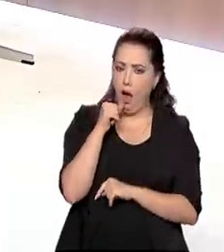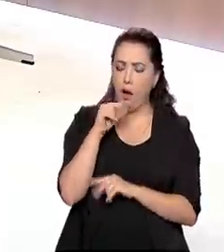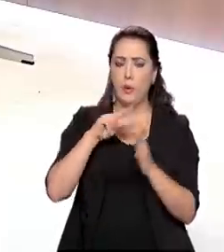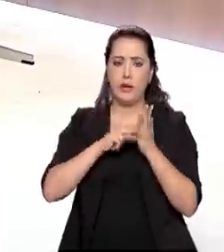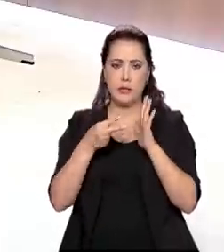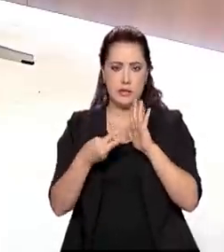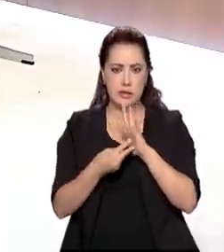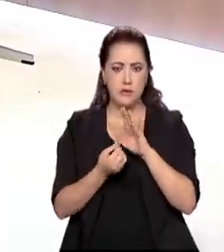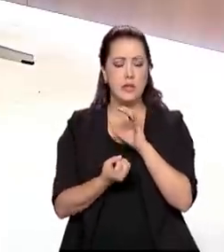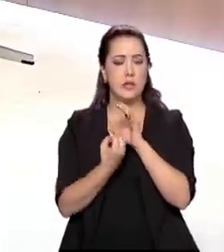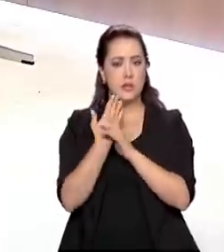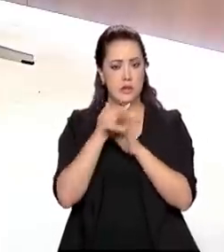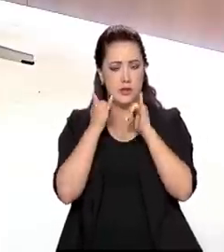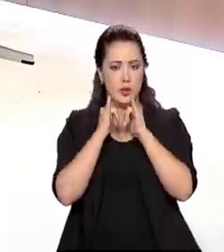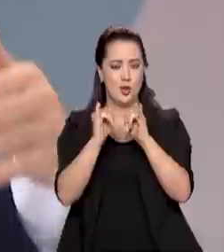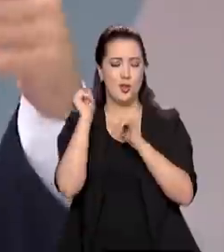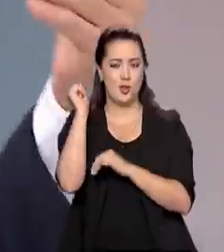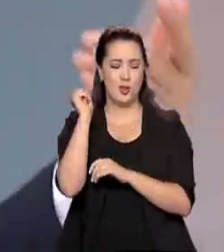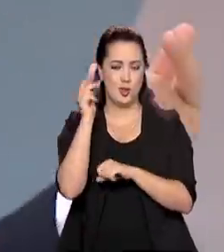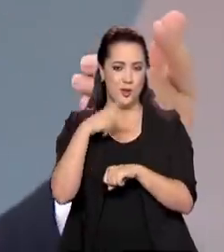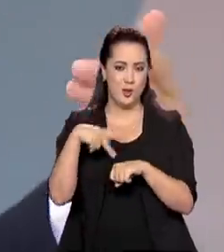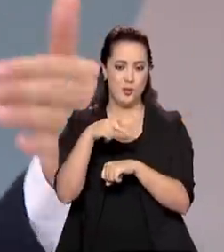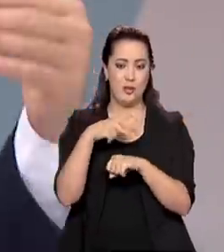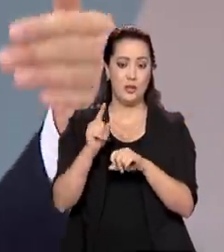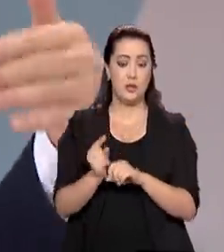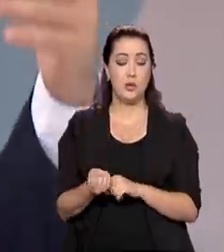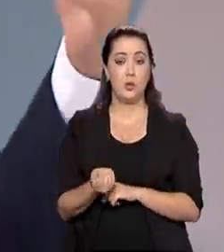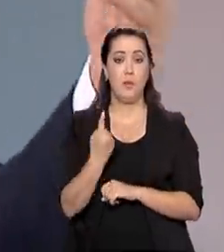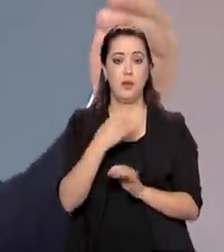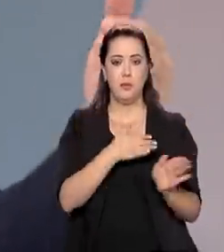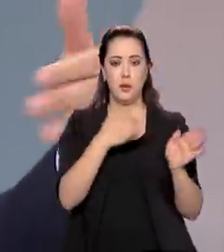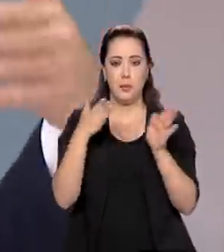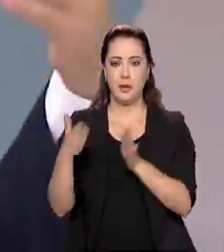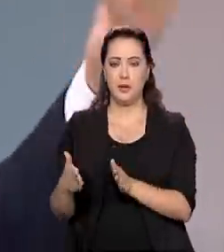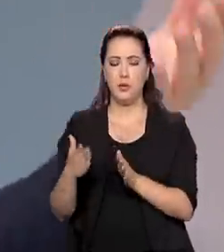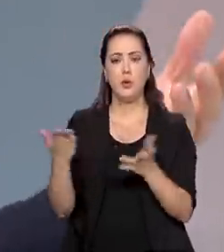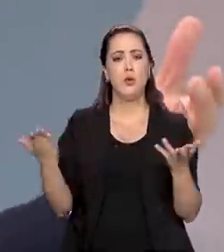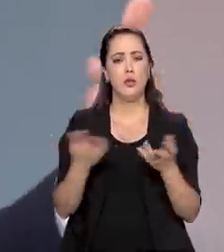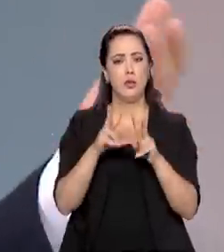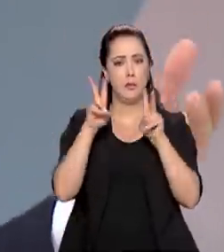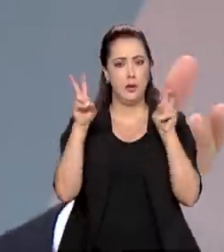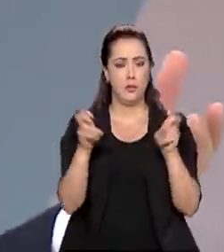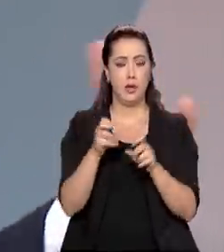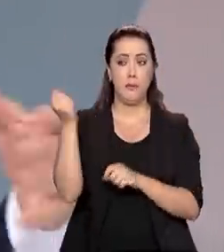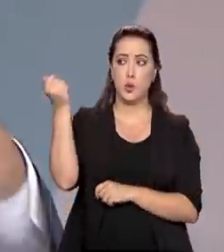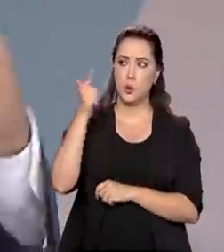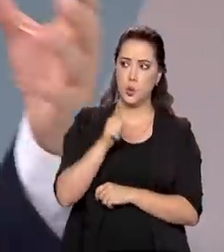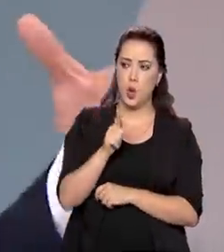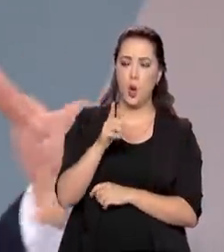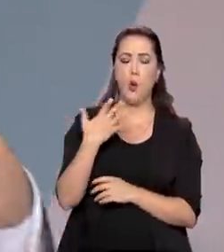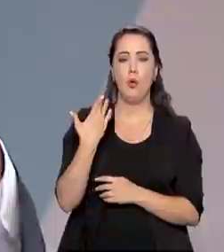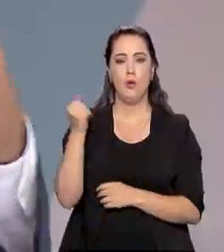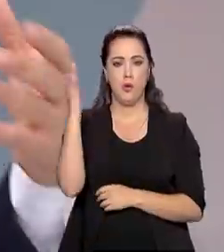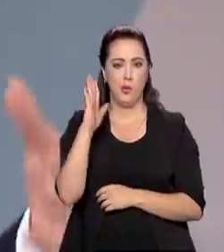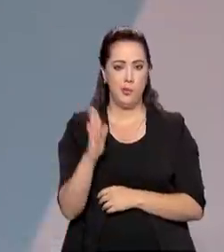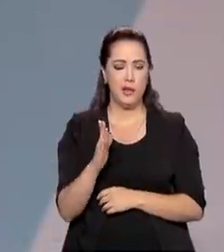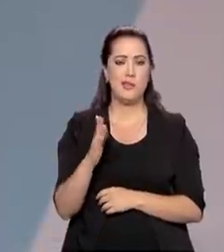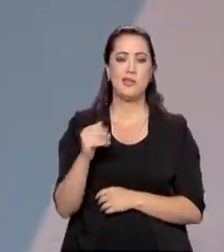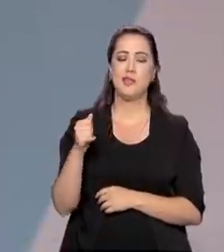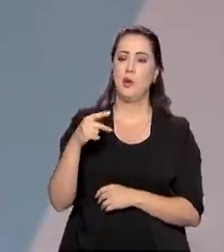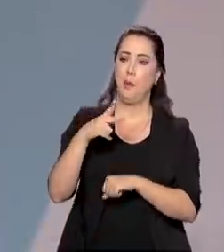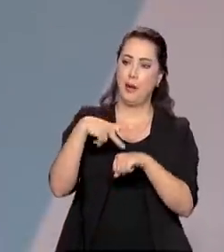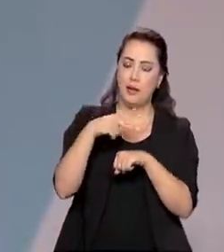da geração de energia elétrica no país, no primeiro bloco. Falamos da fonte solar, da energia solar, Brasil é país tropical,